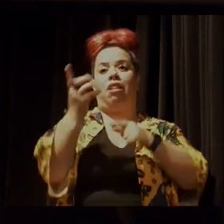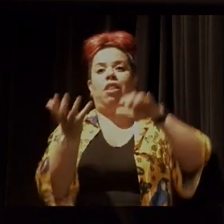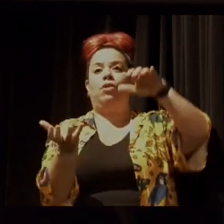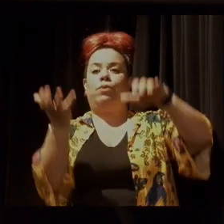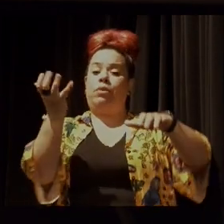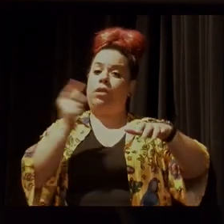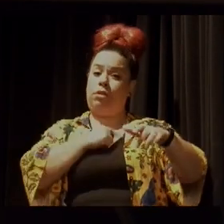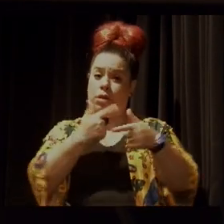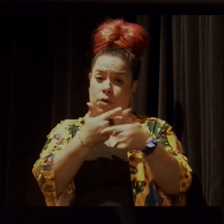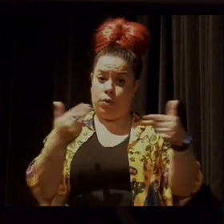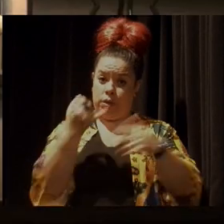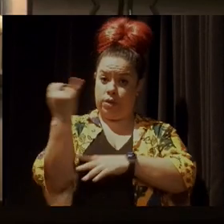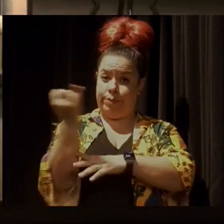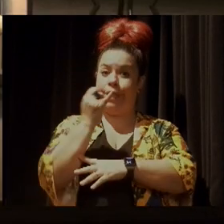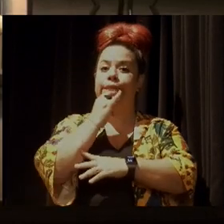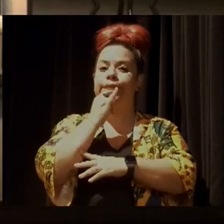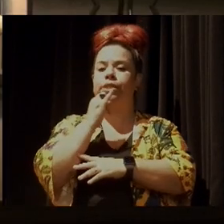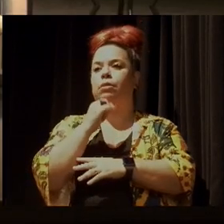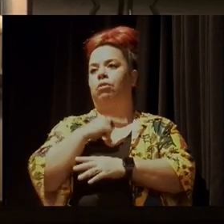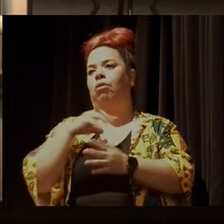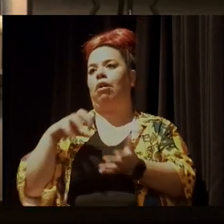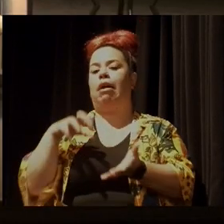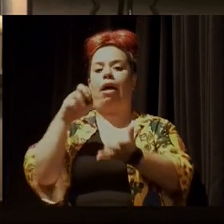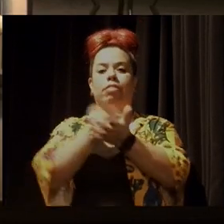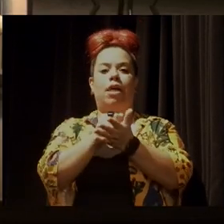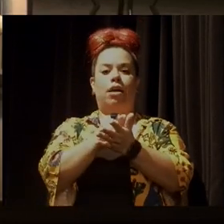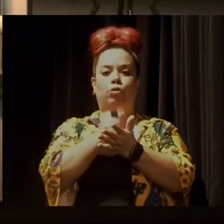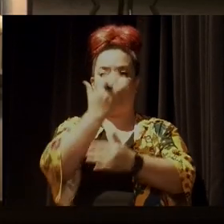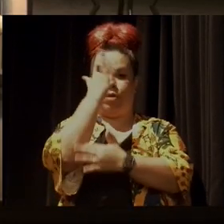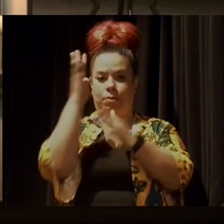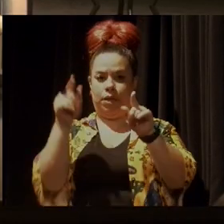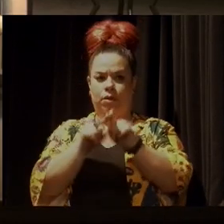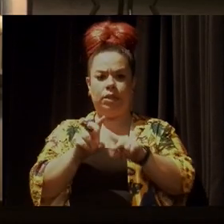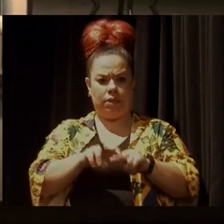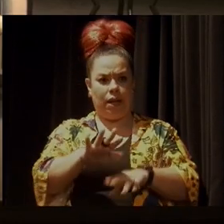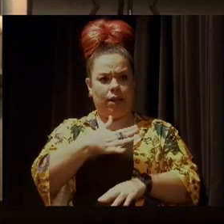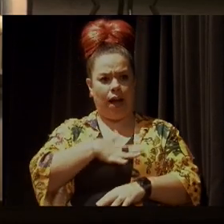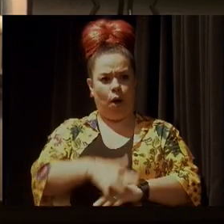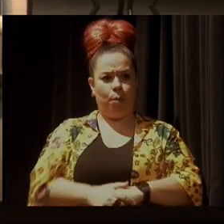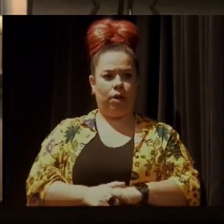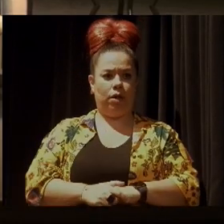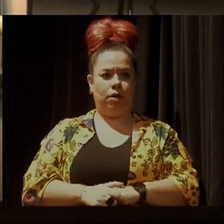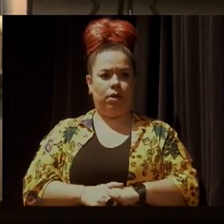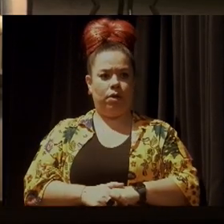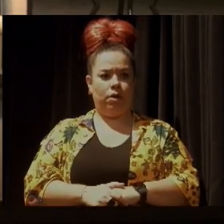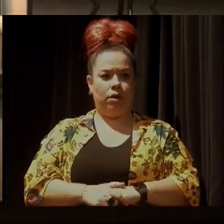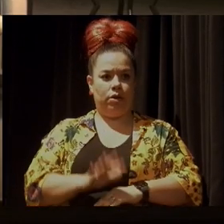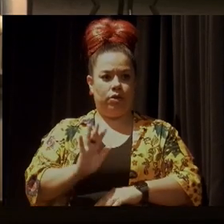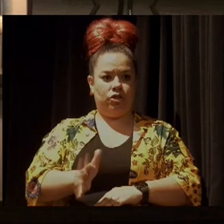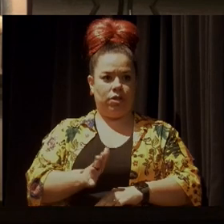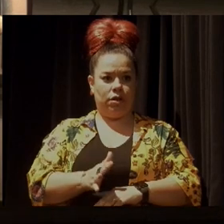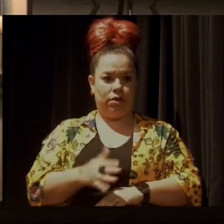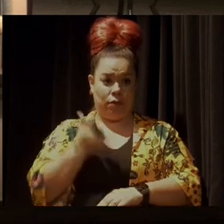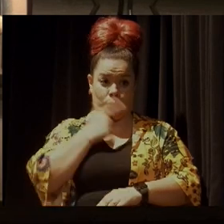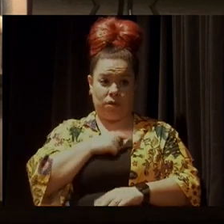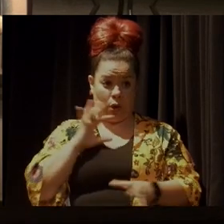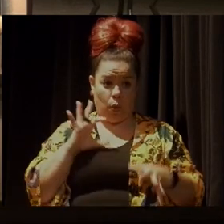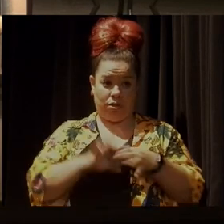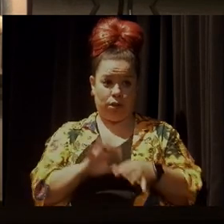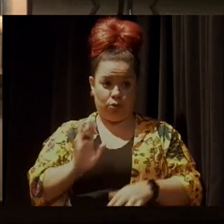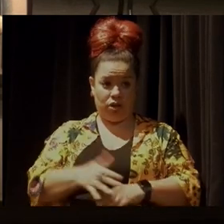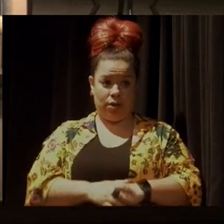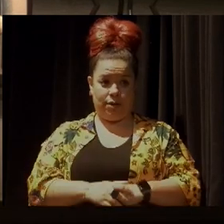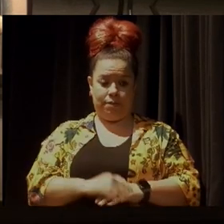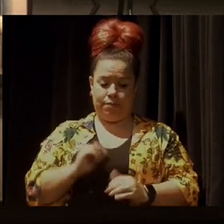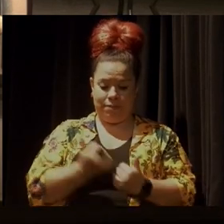importantes como o Cadastro Ambiental Rural não está sendo implementado, Cadastro Ambiental Rural na minha opinião seria um